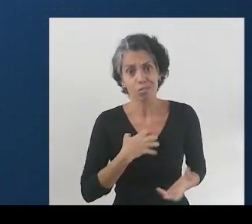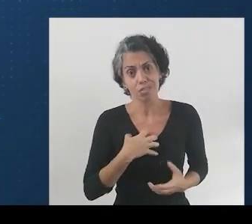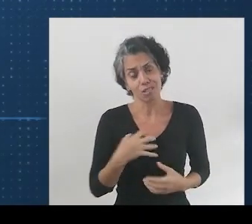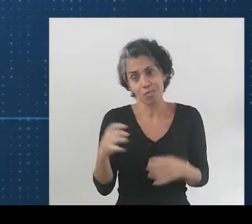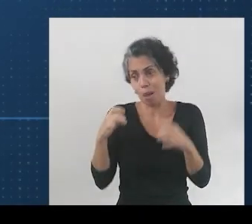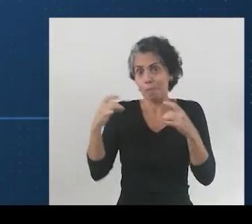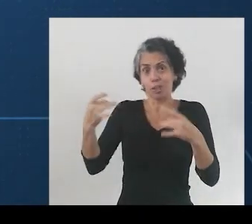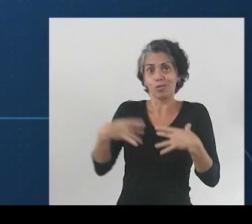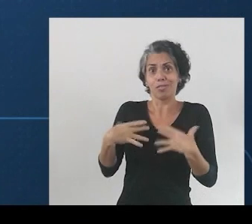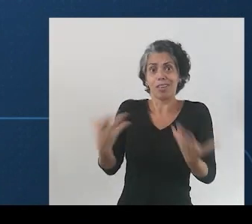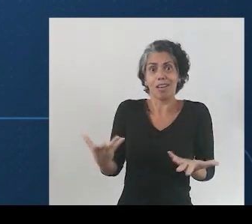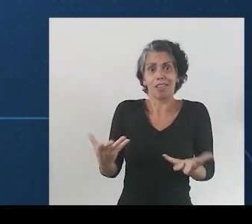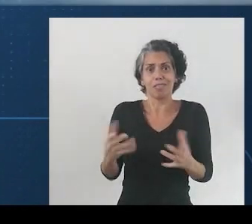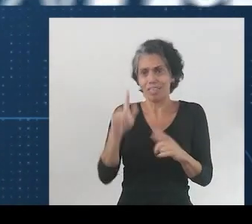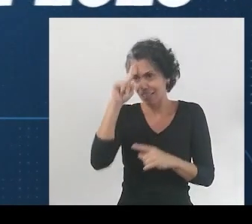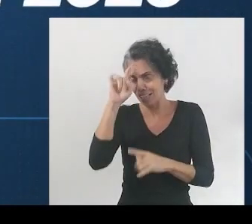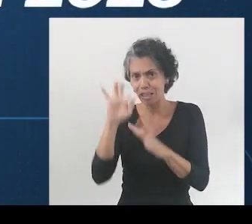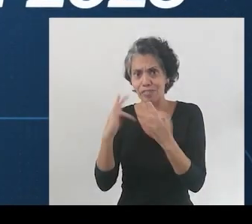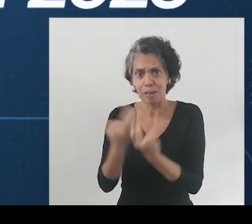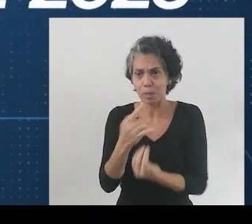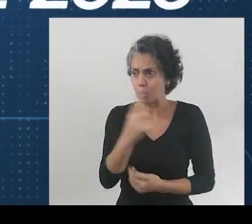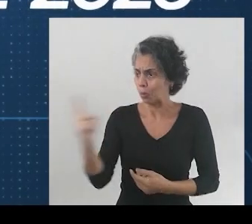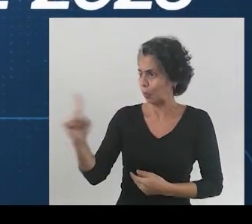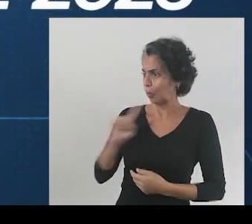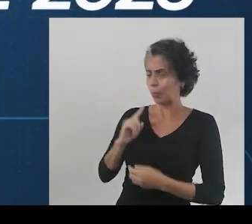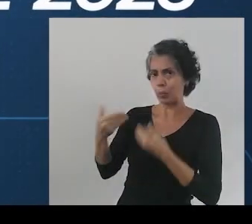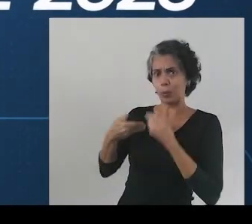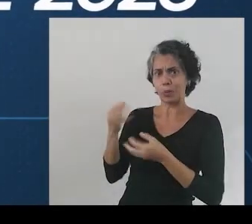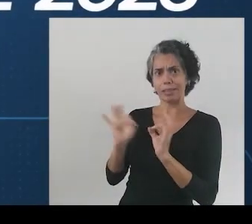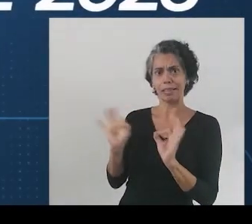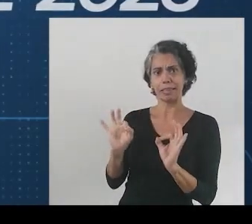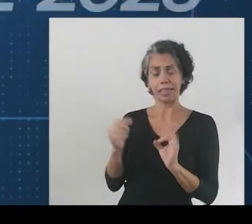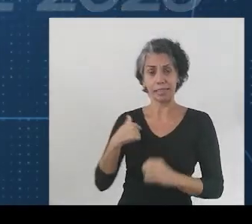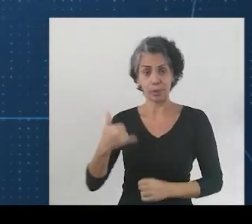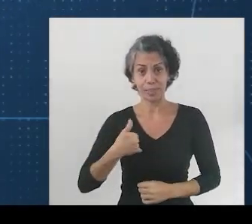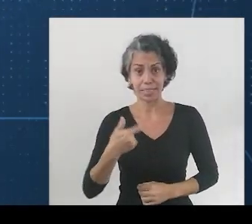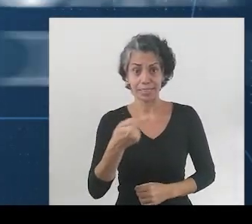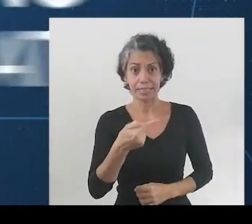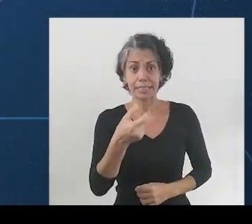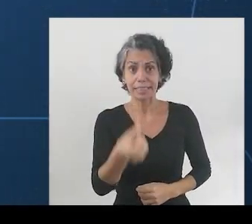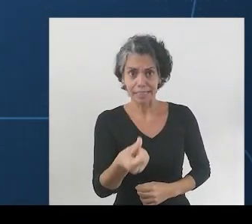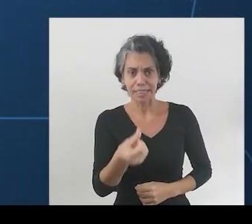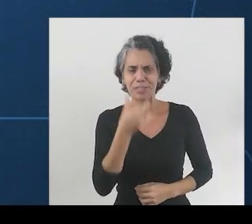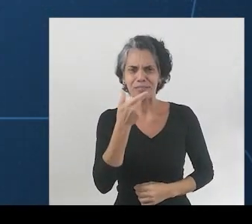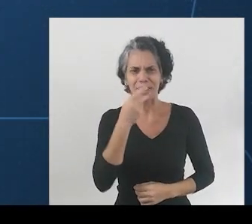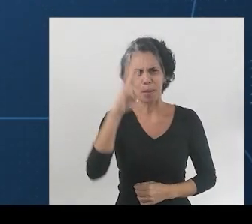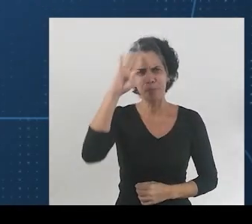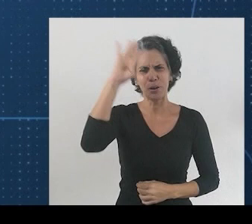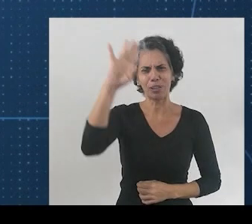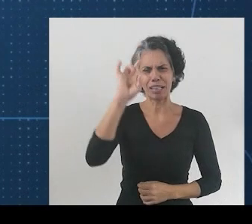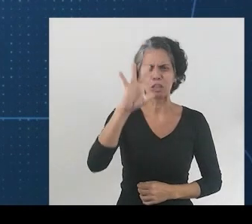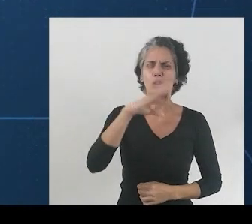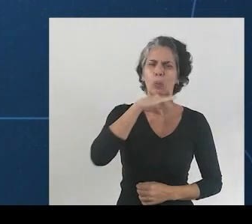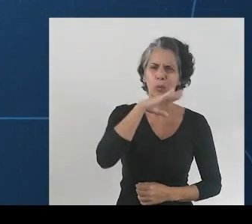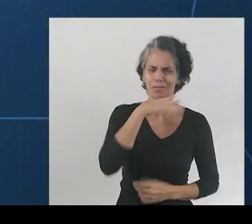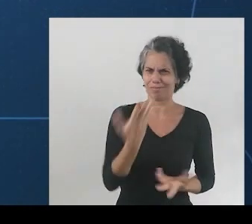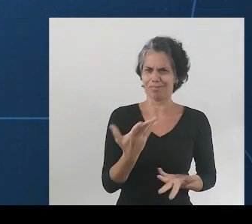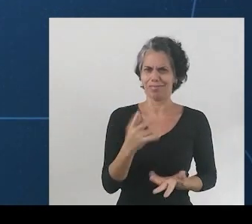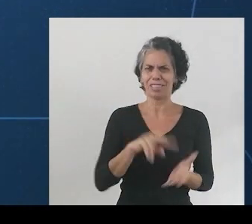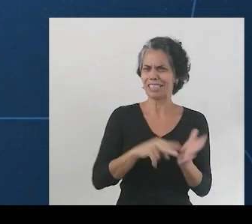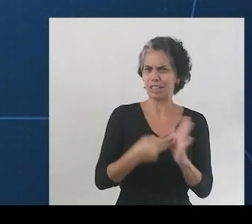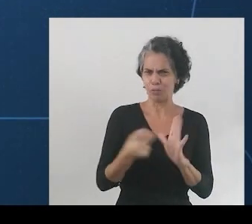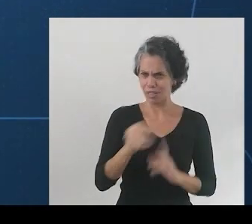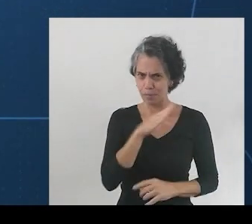espera no CISREG. Implantar clínicas de especialidades e centros de exame. Combater a epidemia de ansiedade e depressão